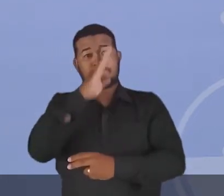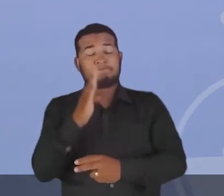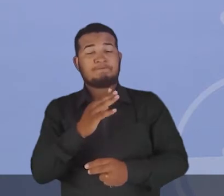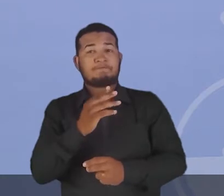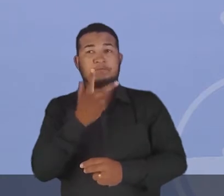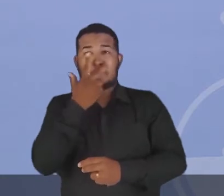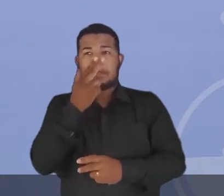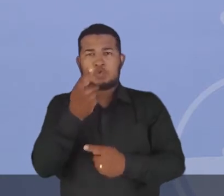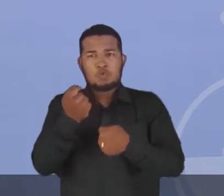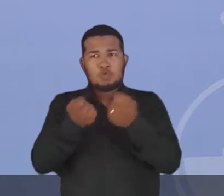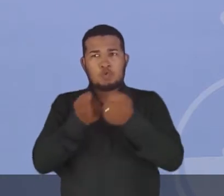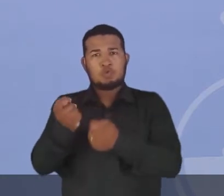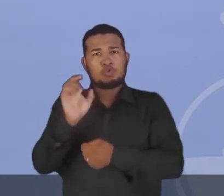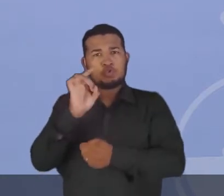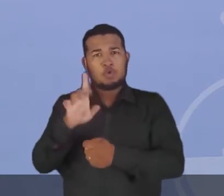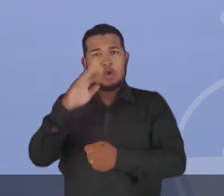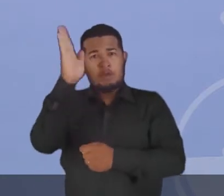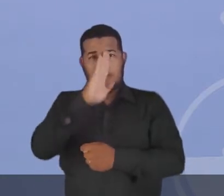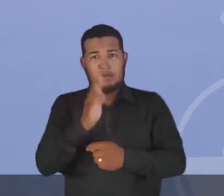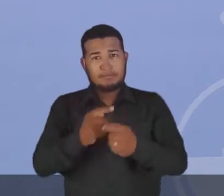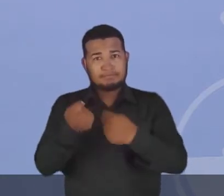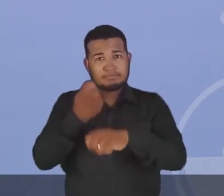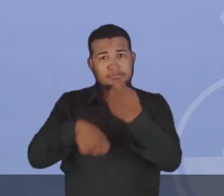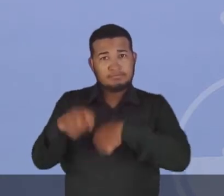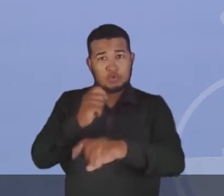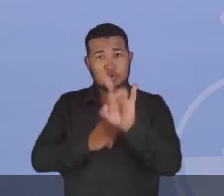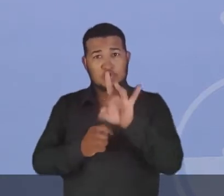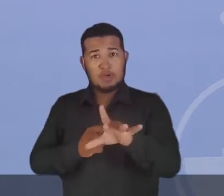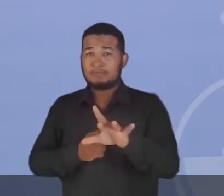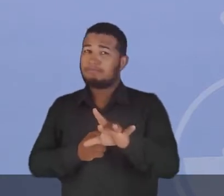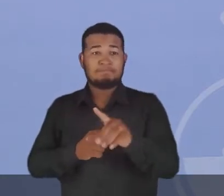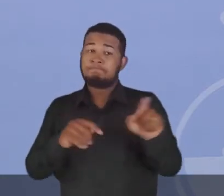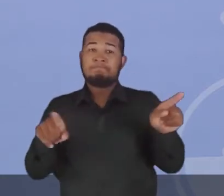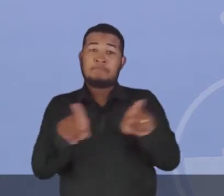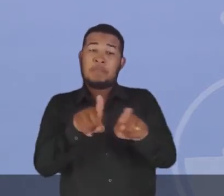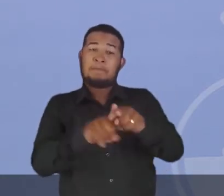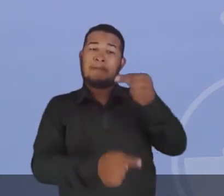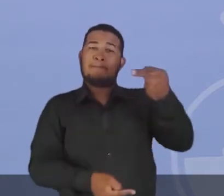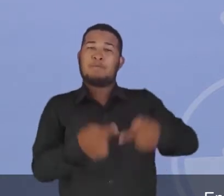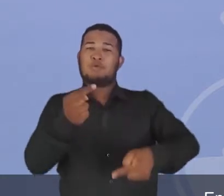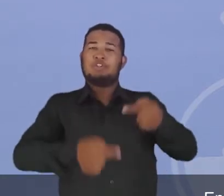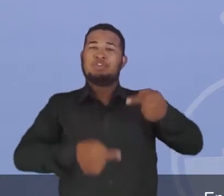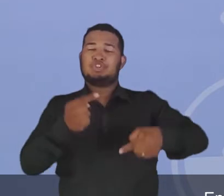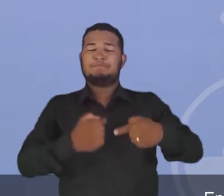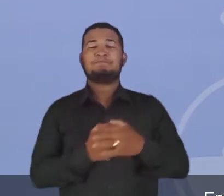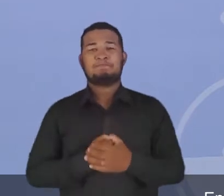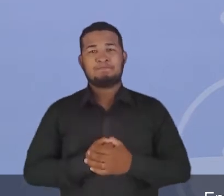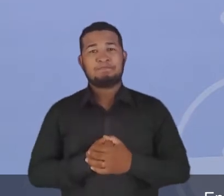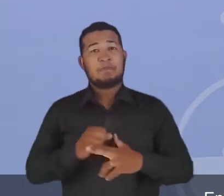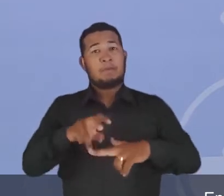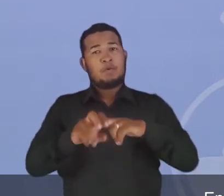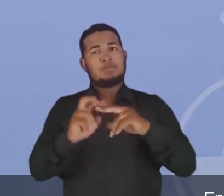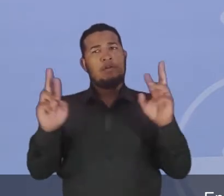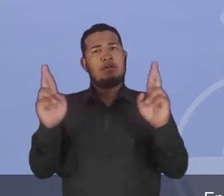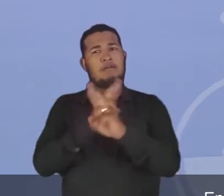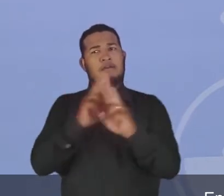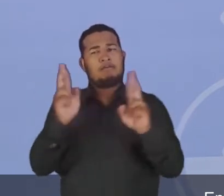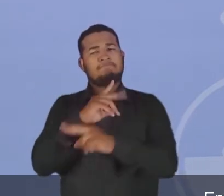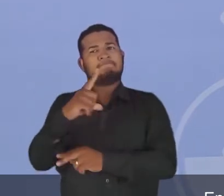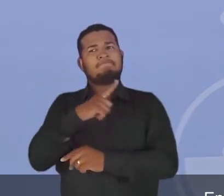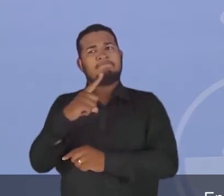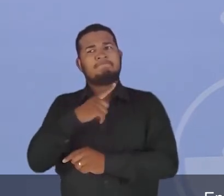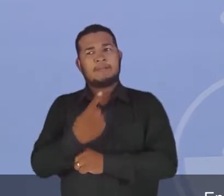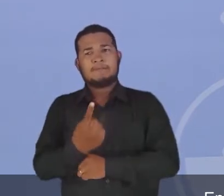não comandava apenas a economia, mas também a política brasileira. Então, havia uma relação muito